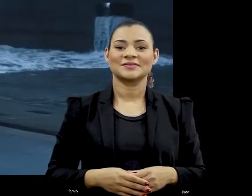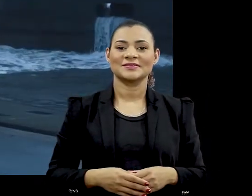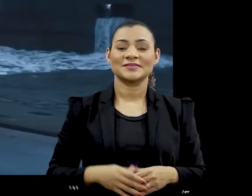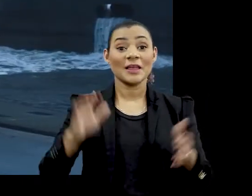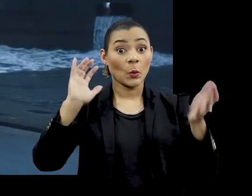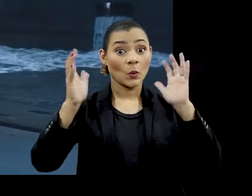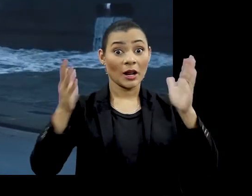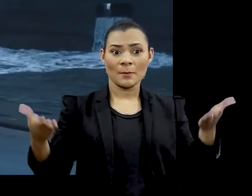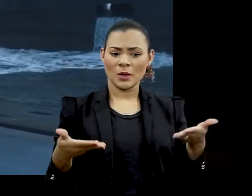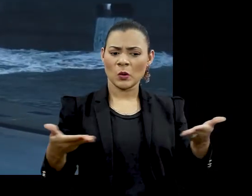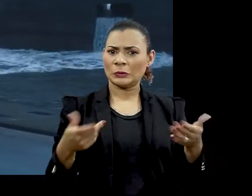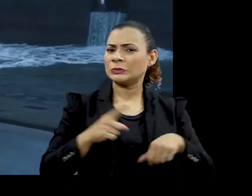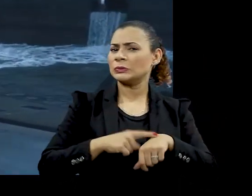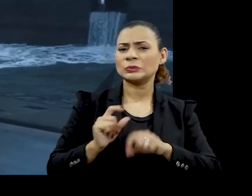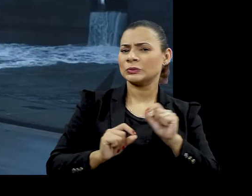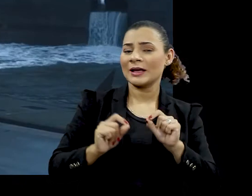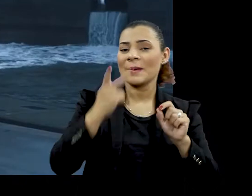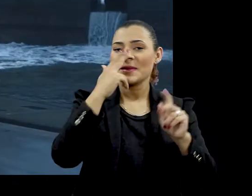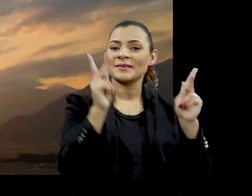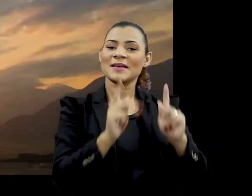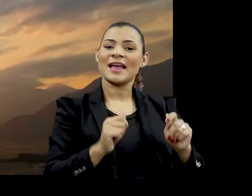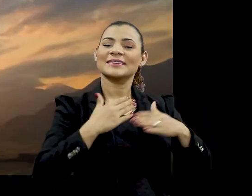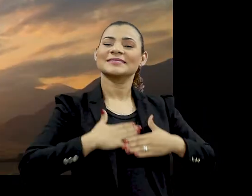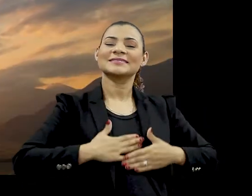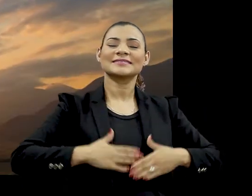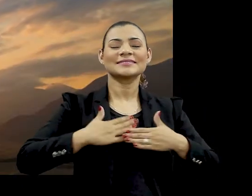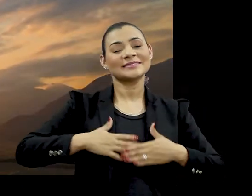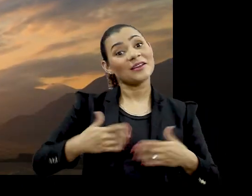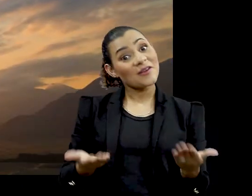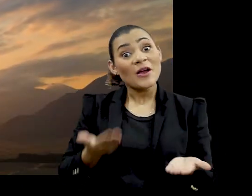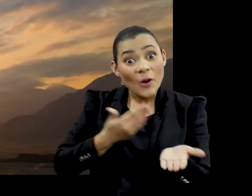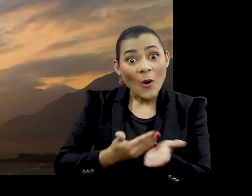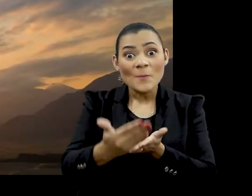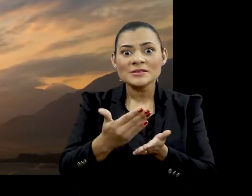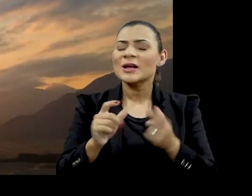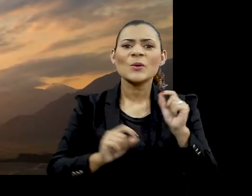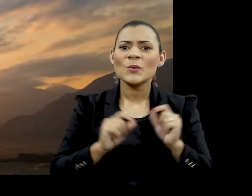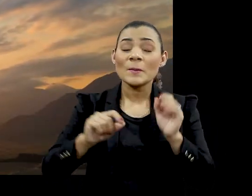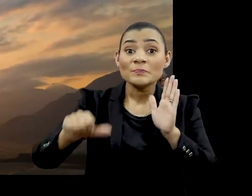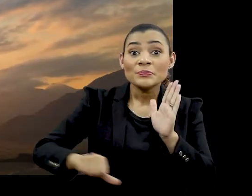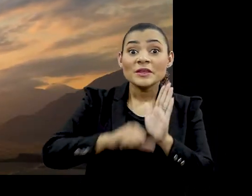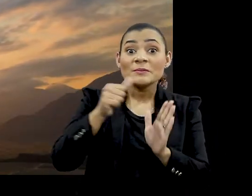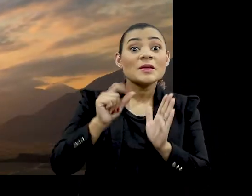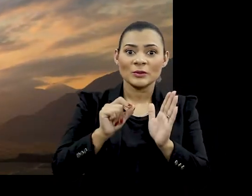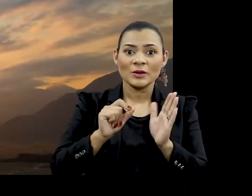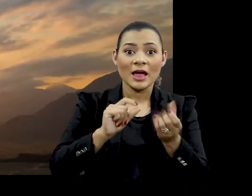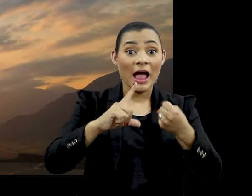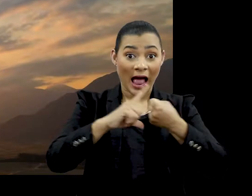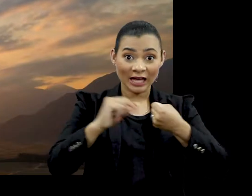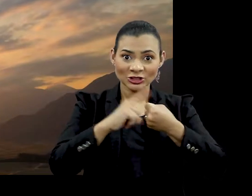O clima para hoje é de muita harmonia e paz Vamos começar do começo O primeiro artigo da